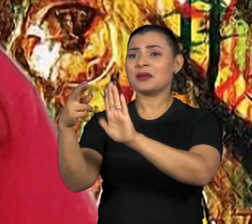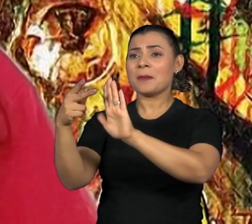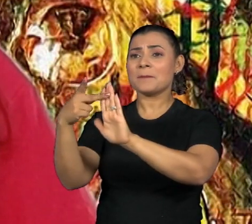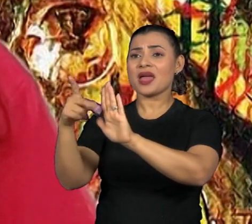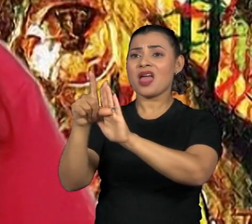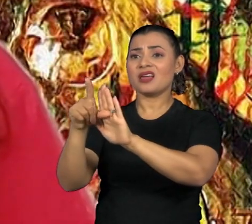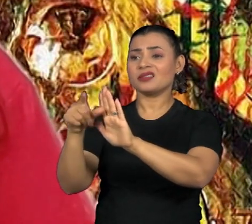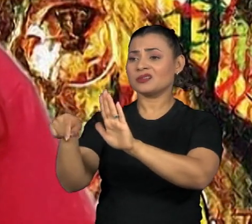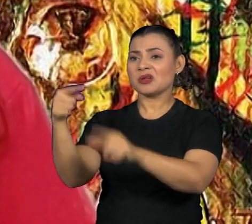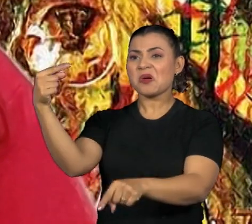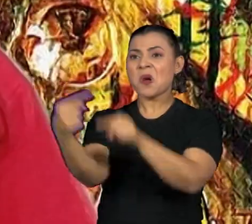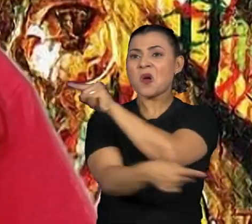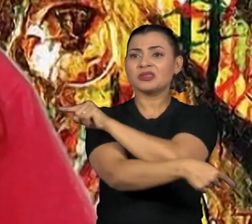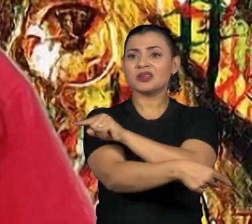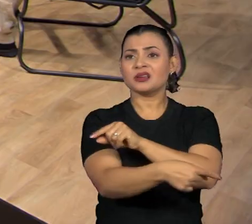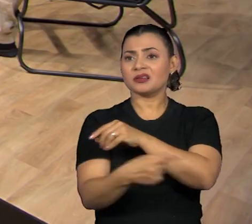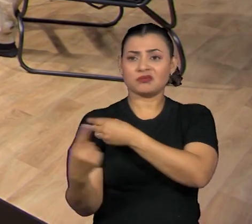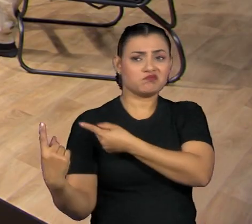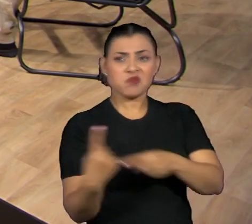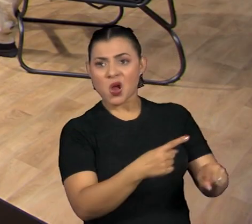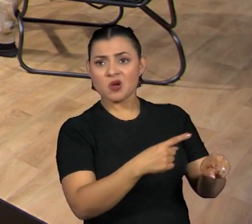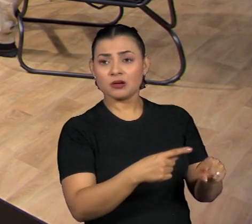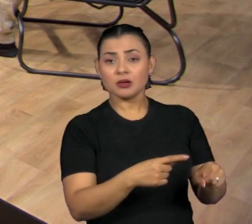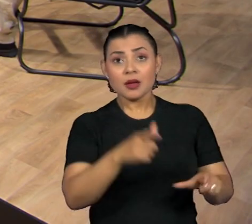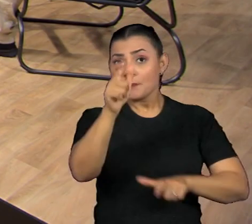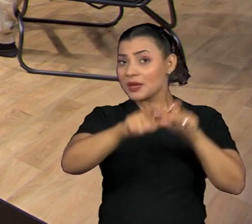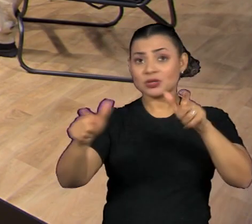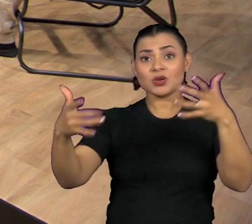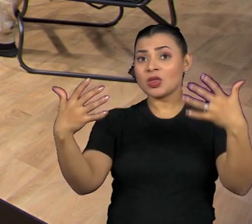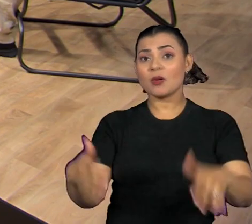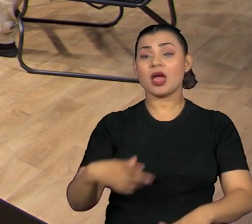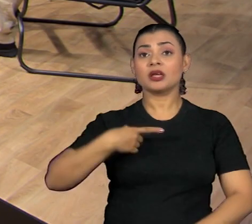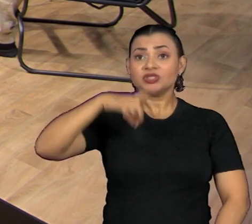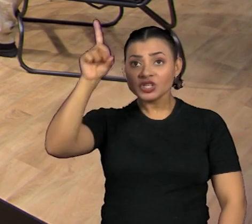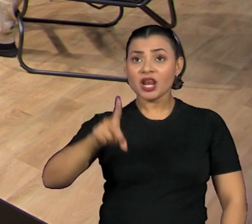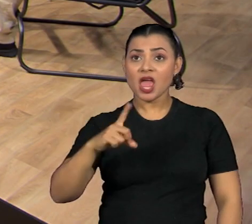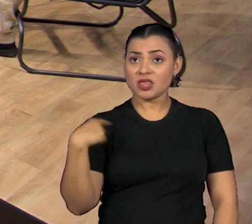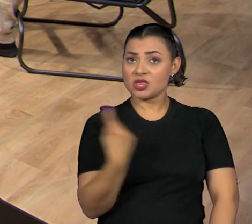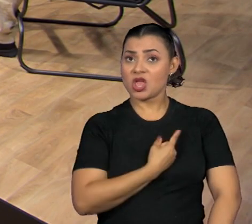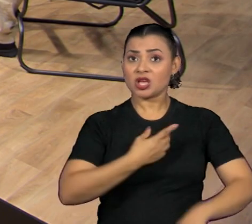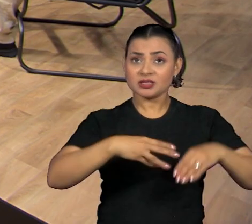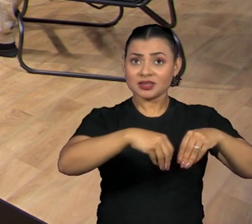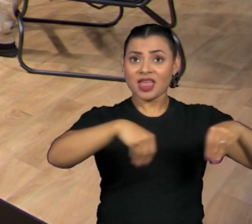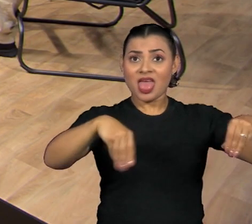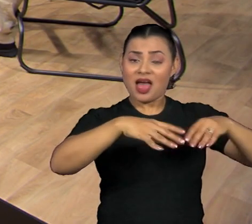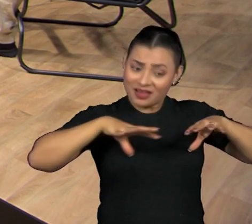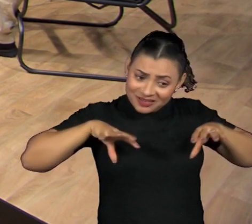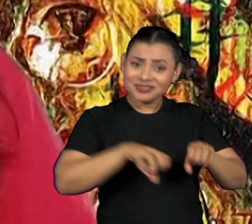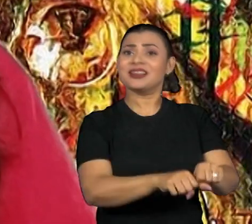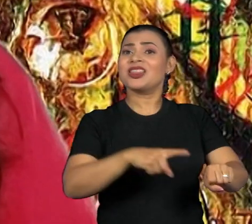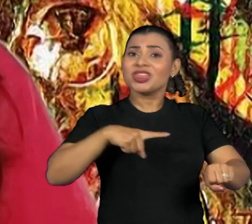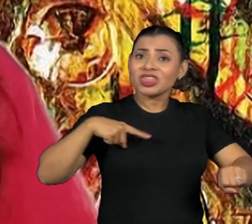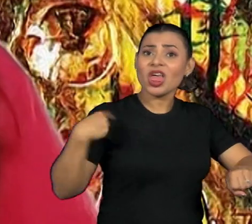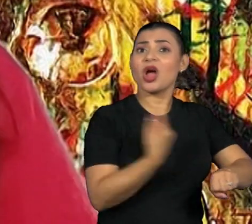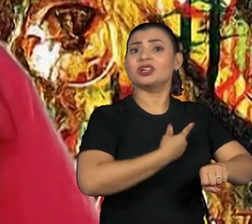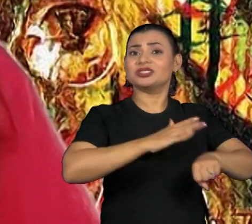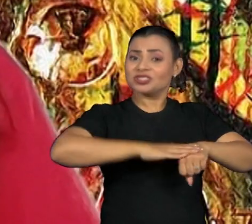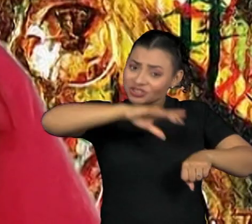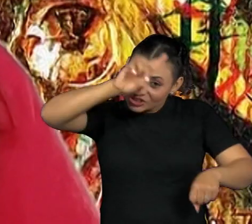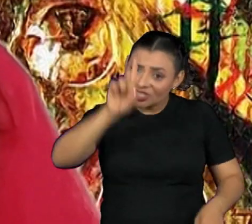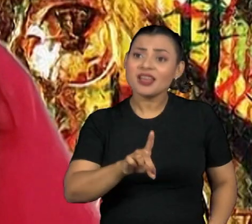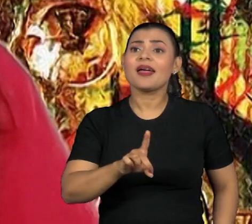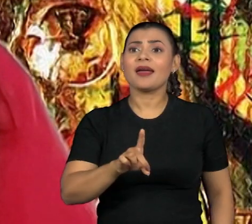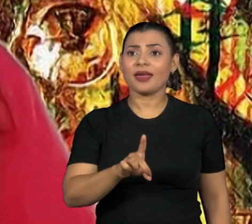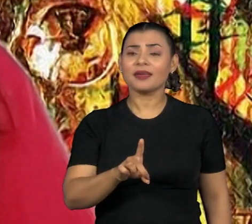E não vai... As pessoas não querem mais que a gente tenha o direito nosso sobre a nossa terra, né? Nada mais